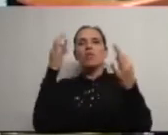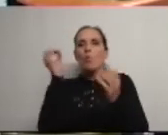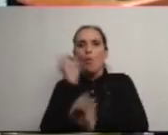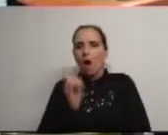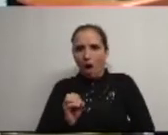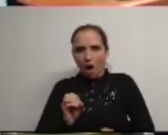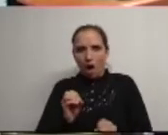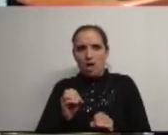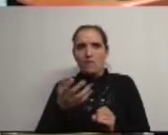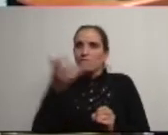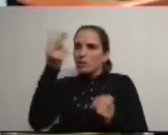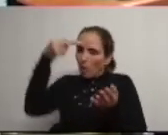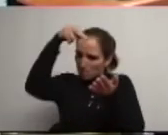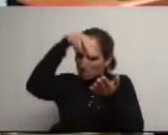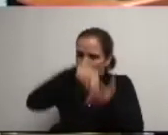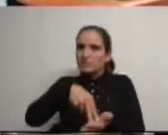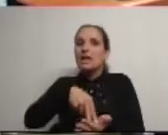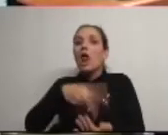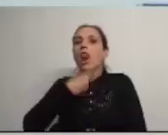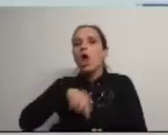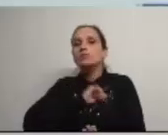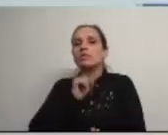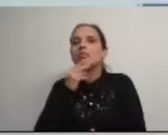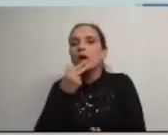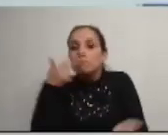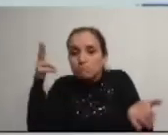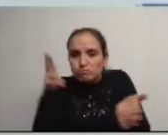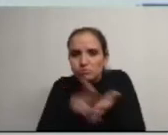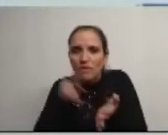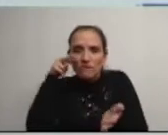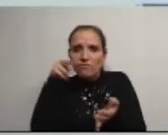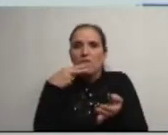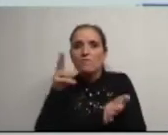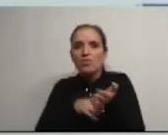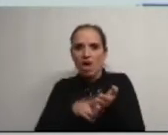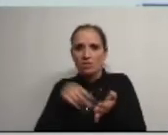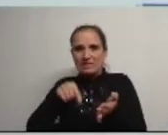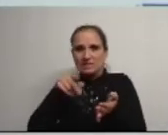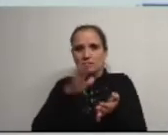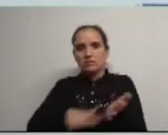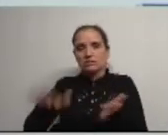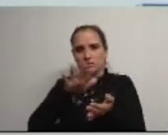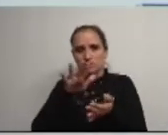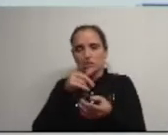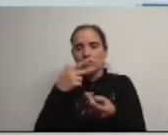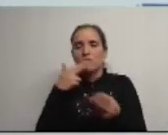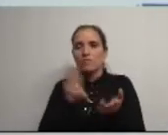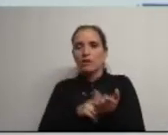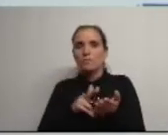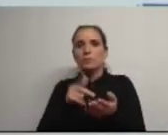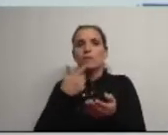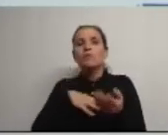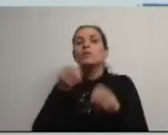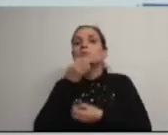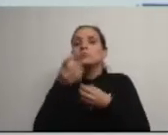recoloca os pés na terra na nossa terra virando-se para os reais problemas dos munícipes o desafio que proponho é que o Sr. Presidente da Câmara nos